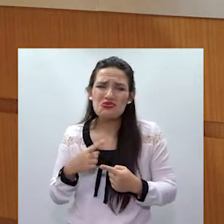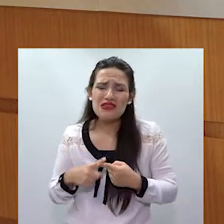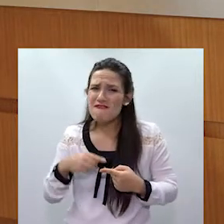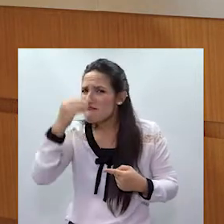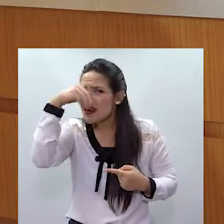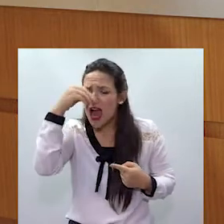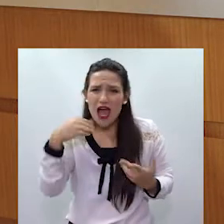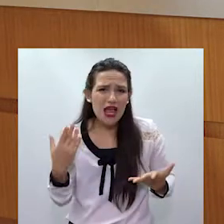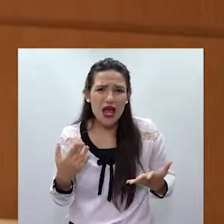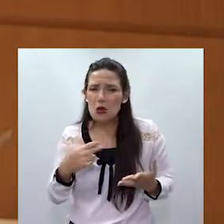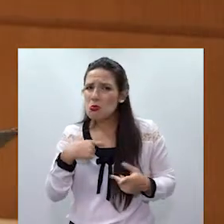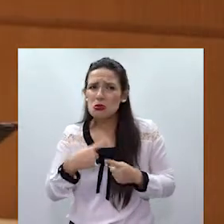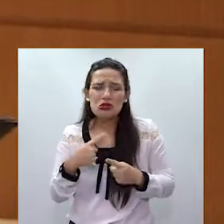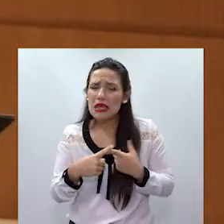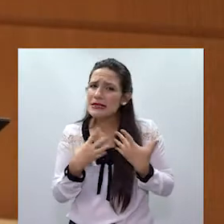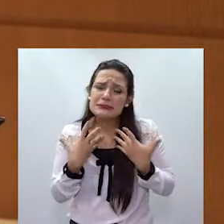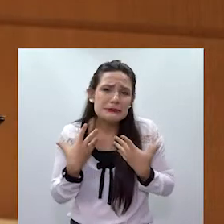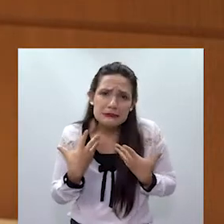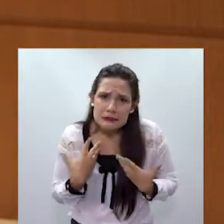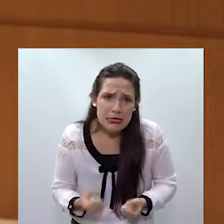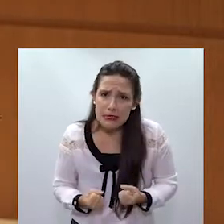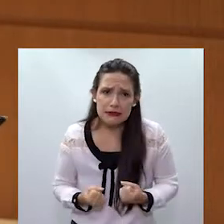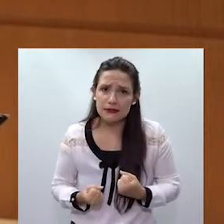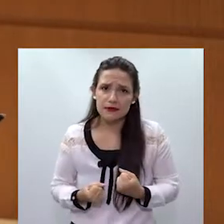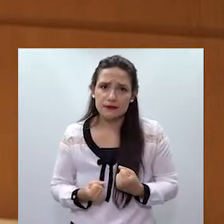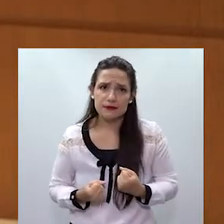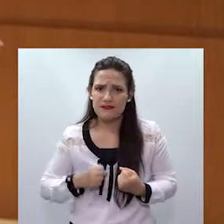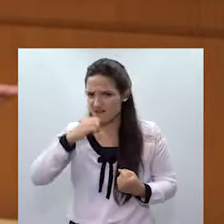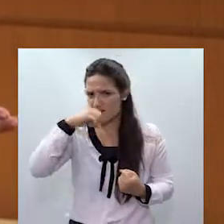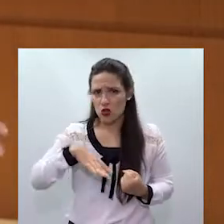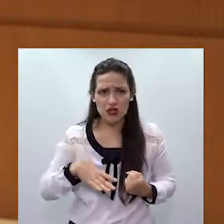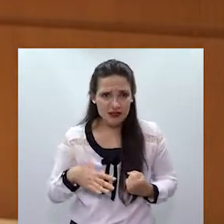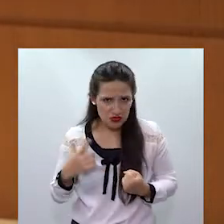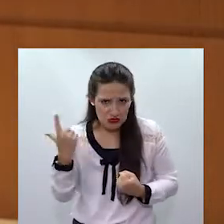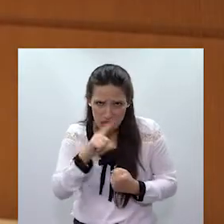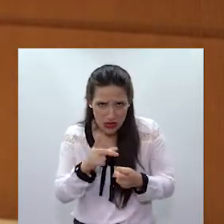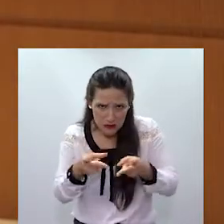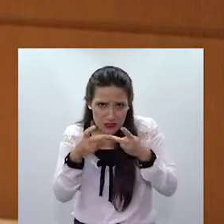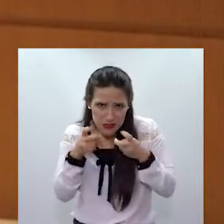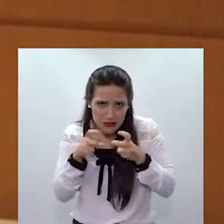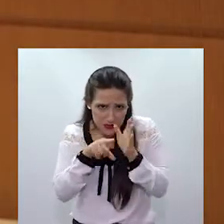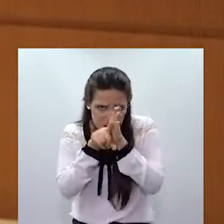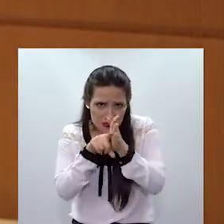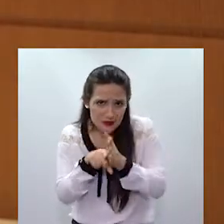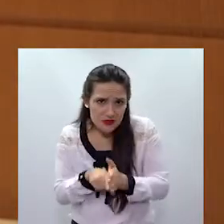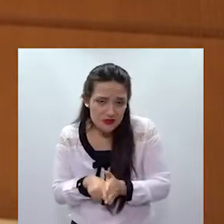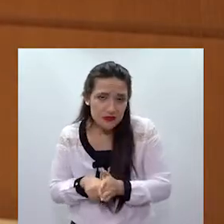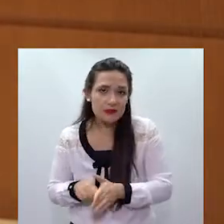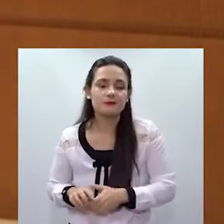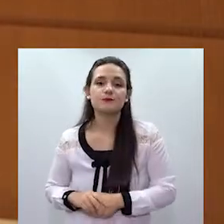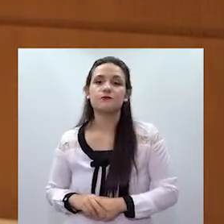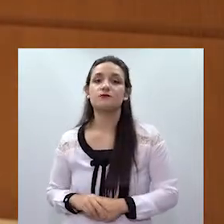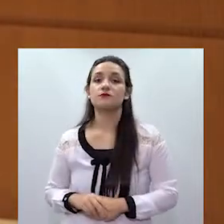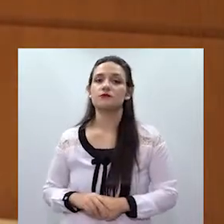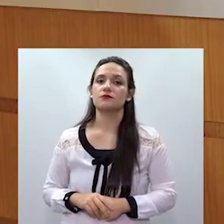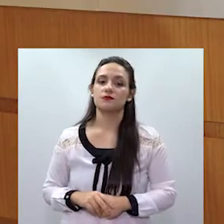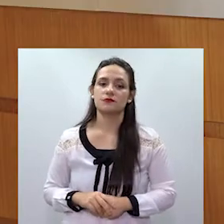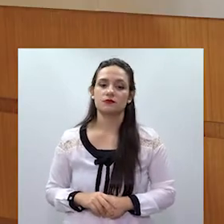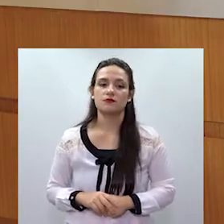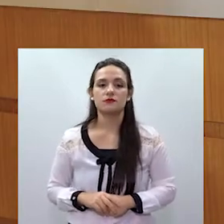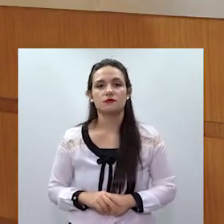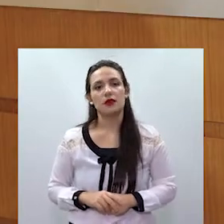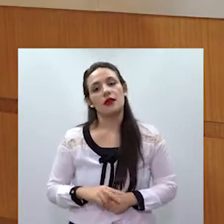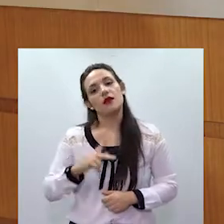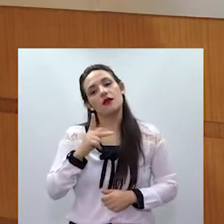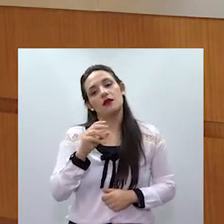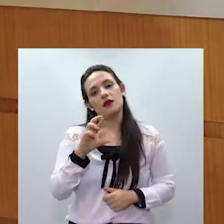deixa elas tão vulneráveis, assim? Também está nesse estudo? Deu para pesquisar por meio das protetivas online? O que vocês enxergam? no protetivas